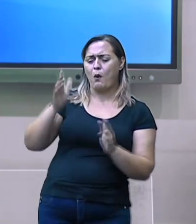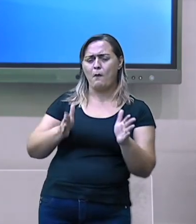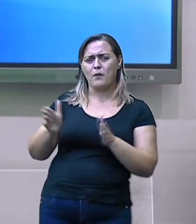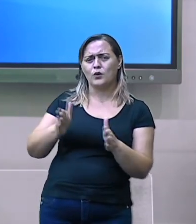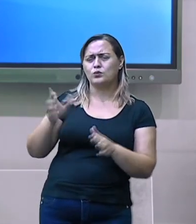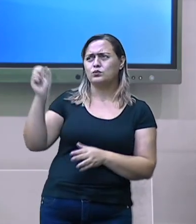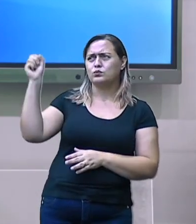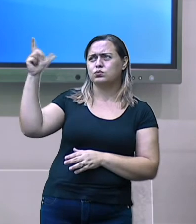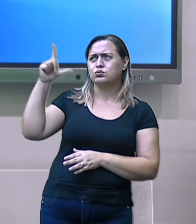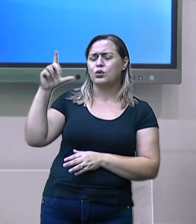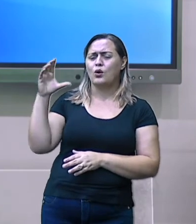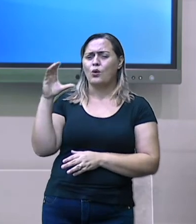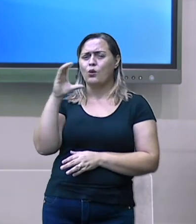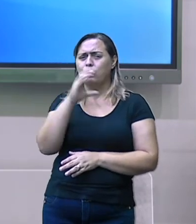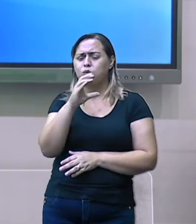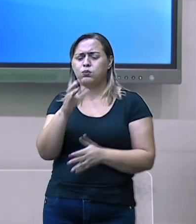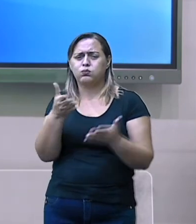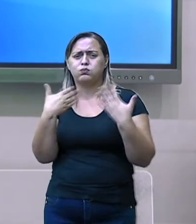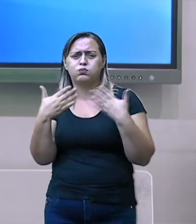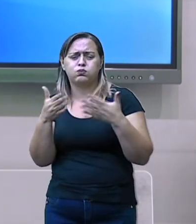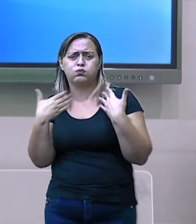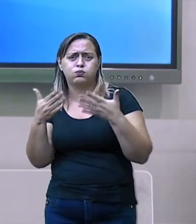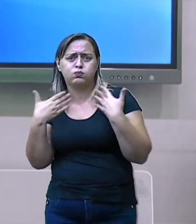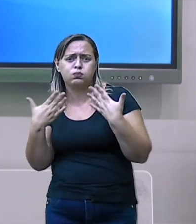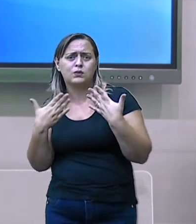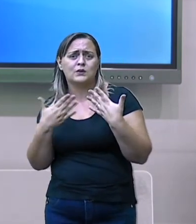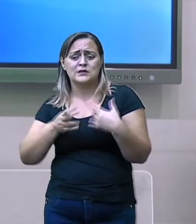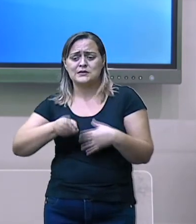invernos, por sua vez, mais intensos.